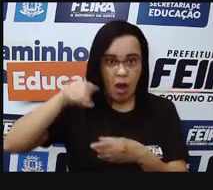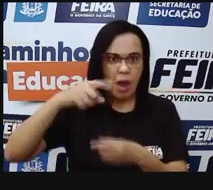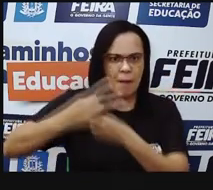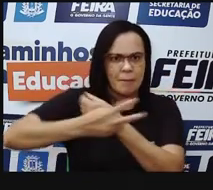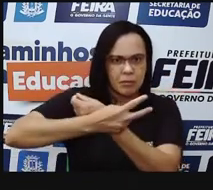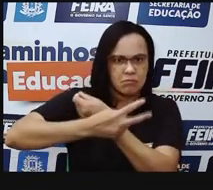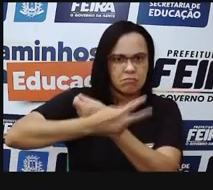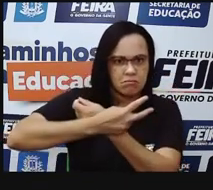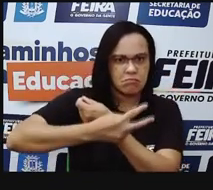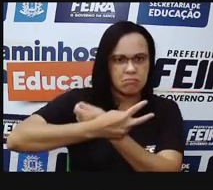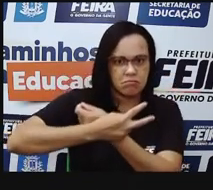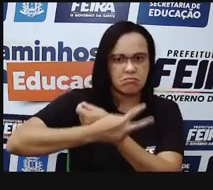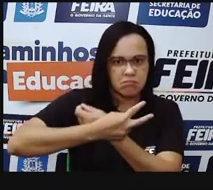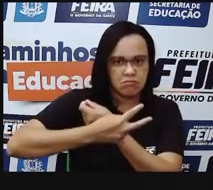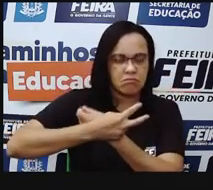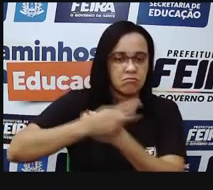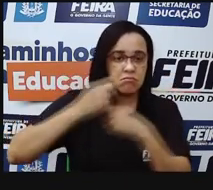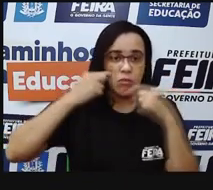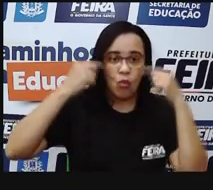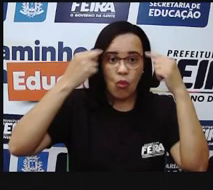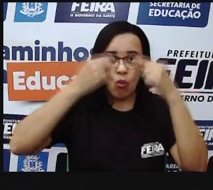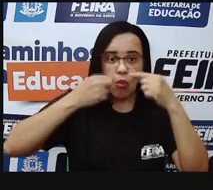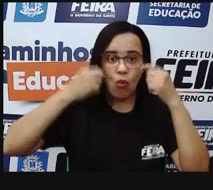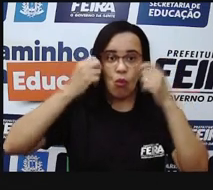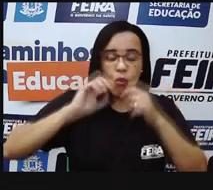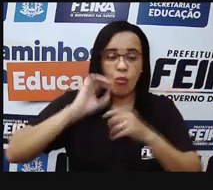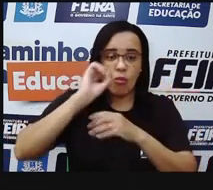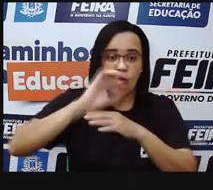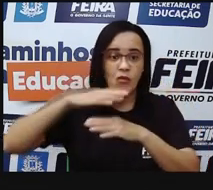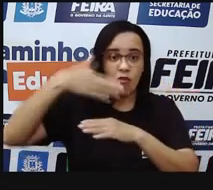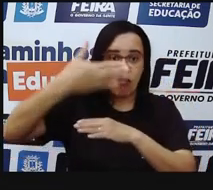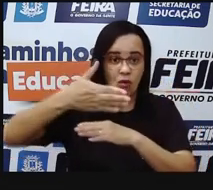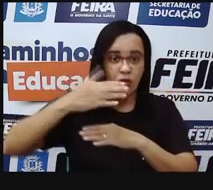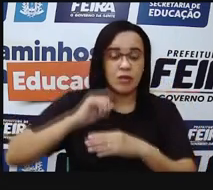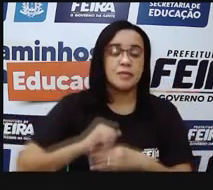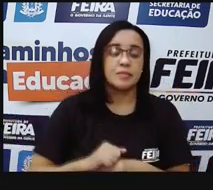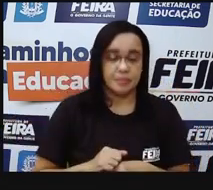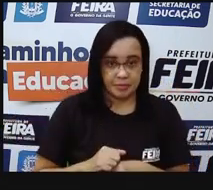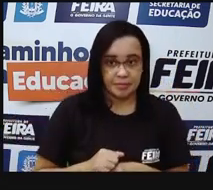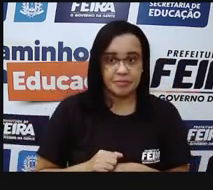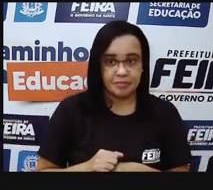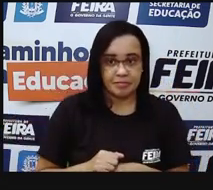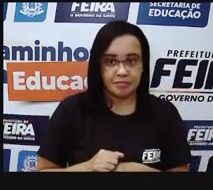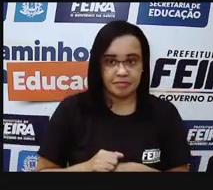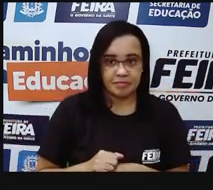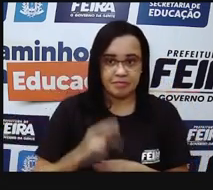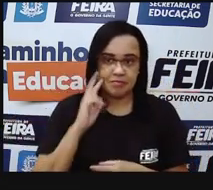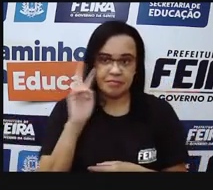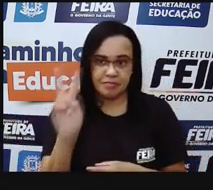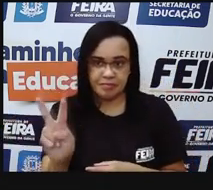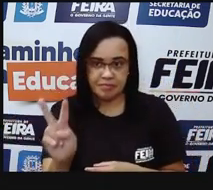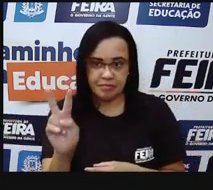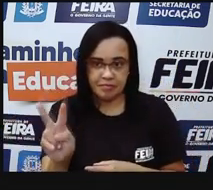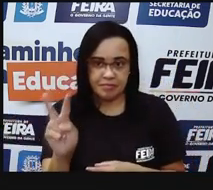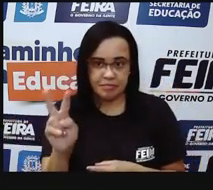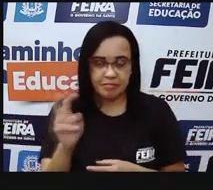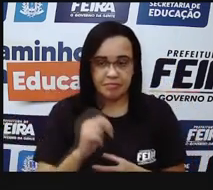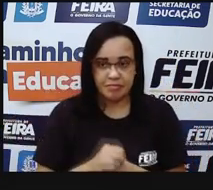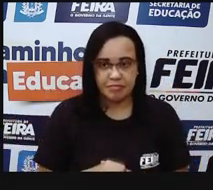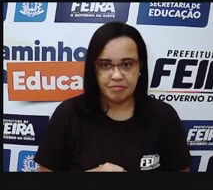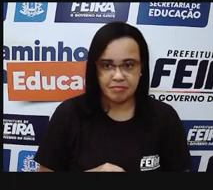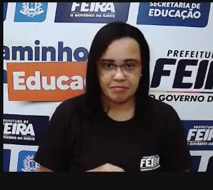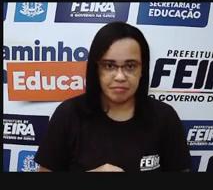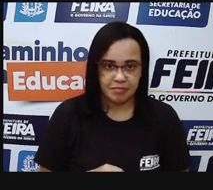E envolve toda essa parte mais externa aqui do nosso olho. E aí, abaixo da córnea, a gente tem um bom aquoso,